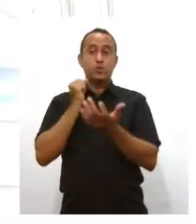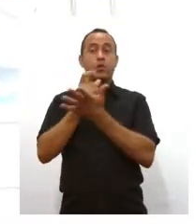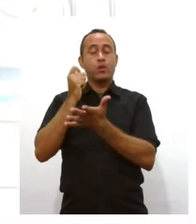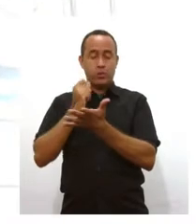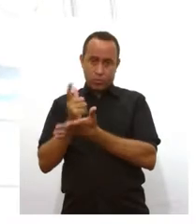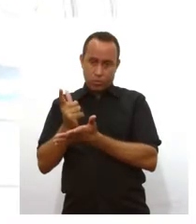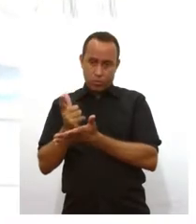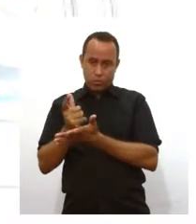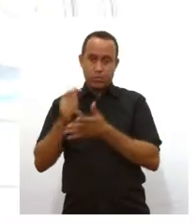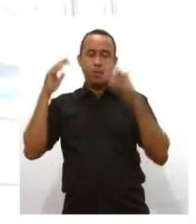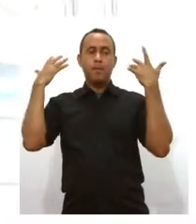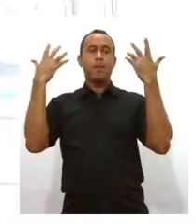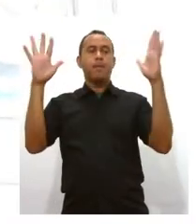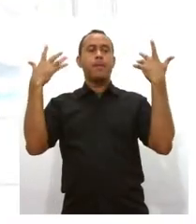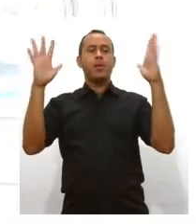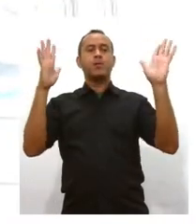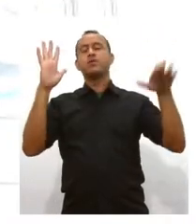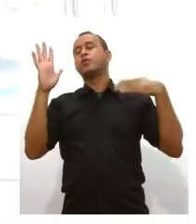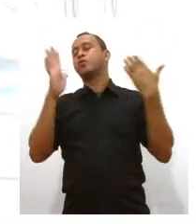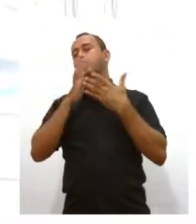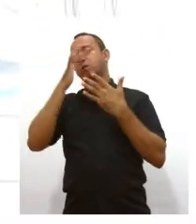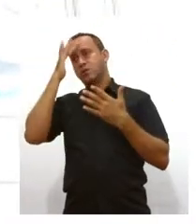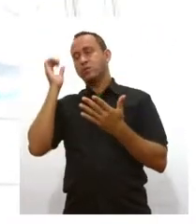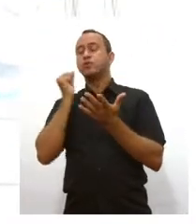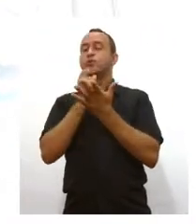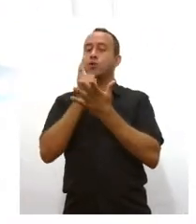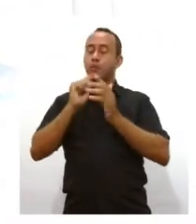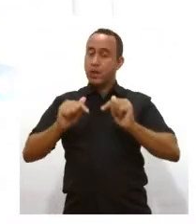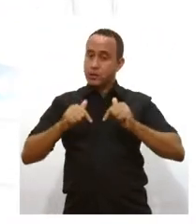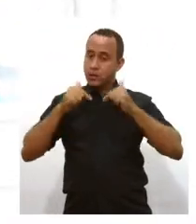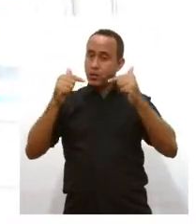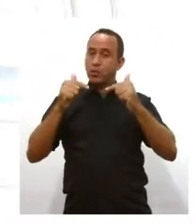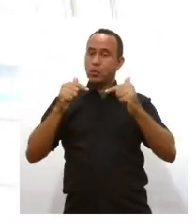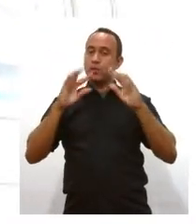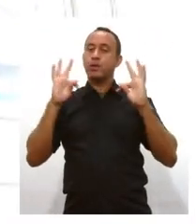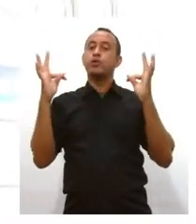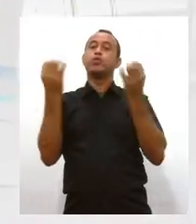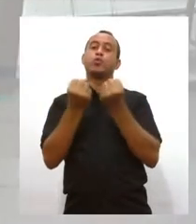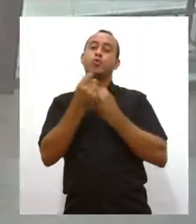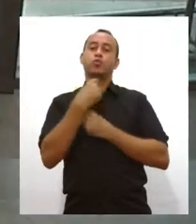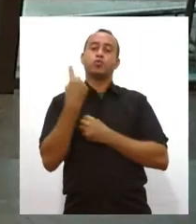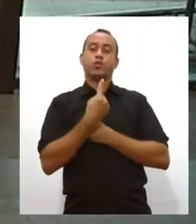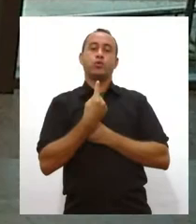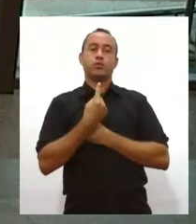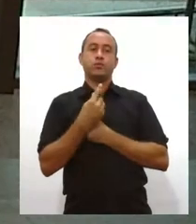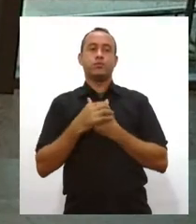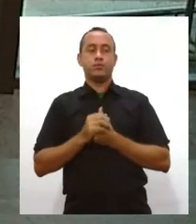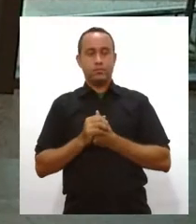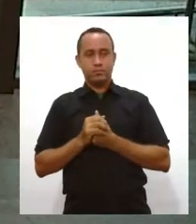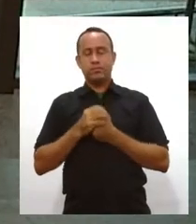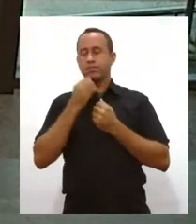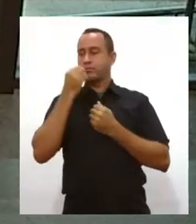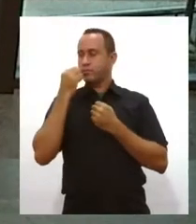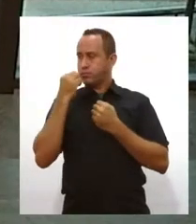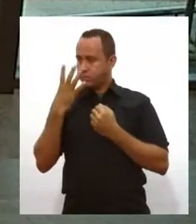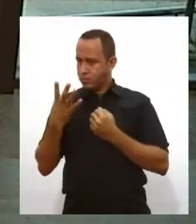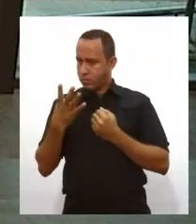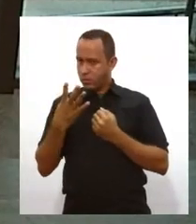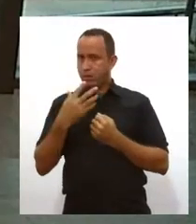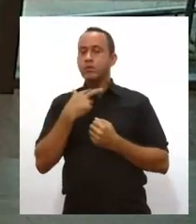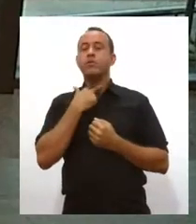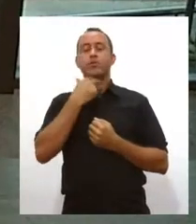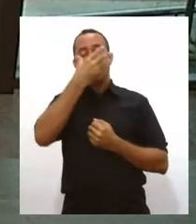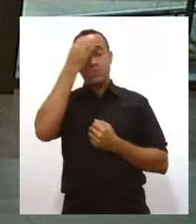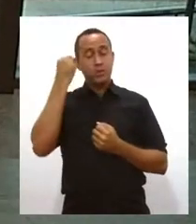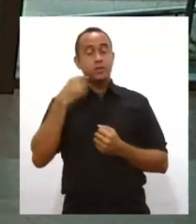Parabéns a todos os consumidores. Essa luta é de todos nós. Muito bem. Não podemos esquecer aí dos